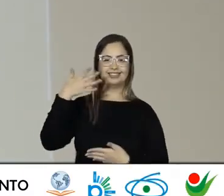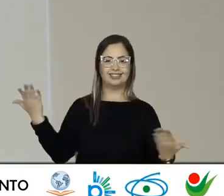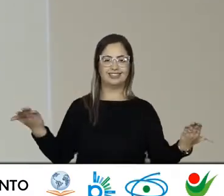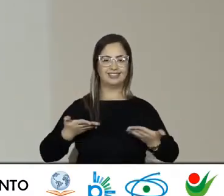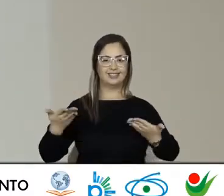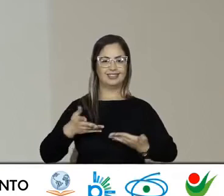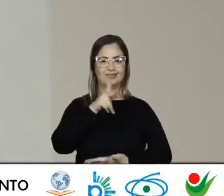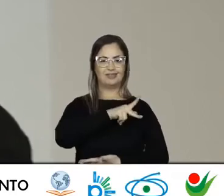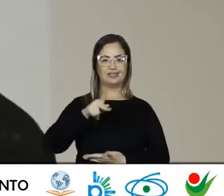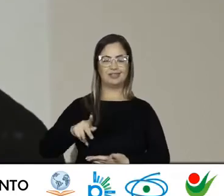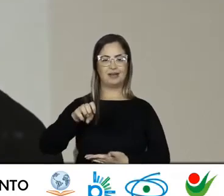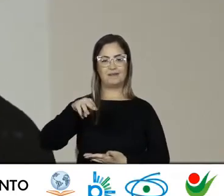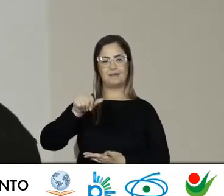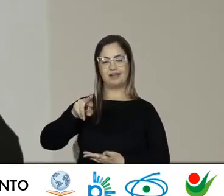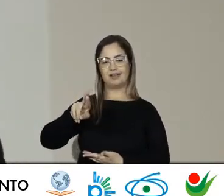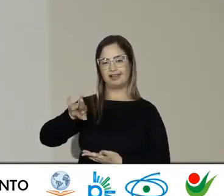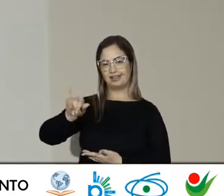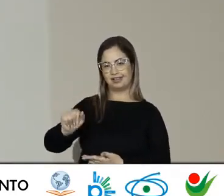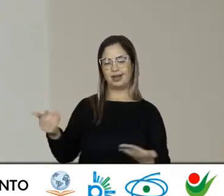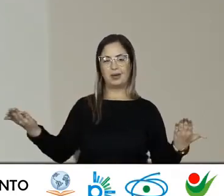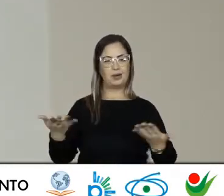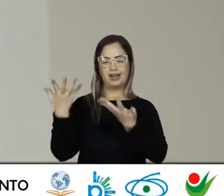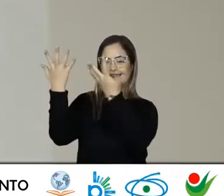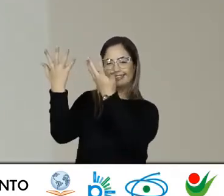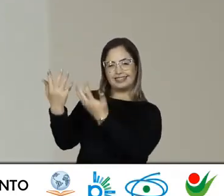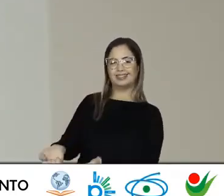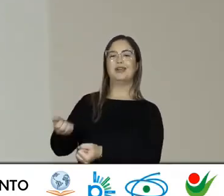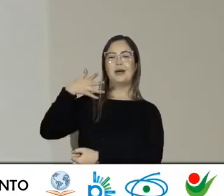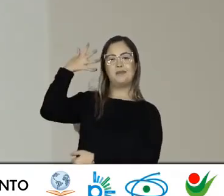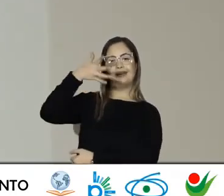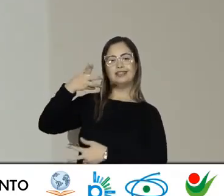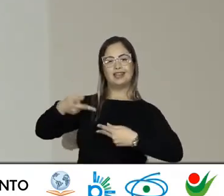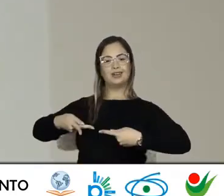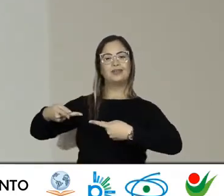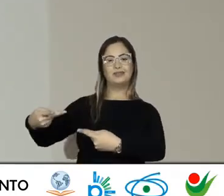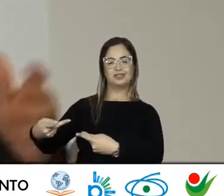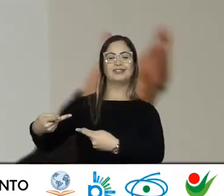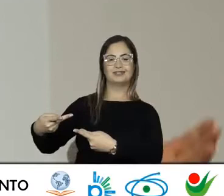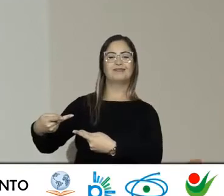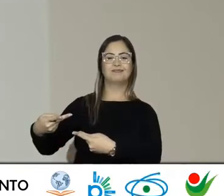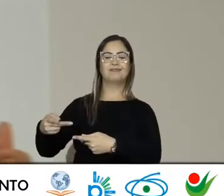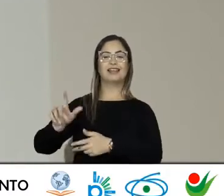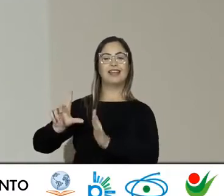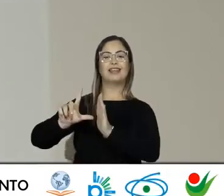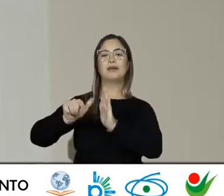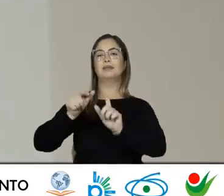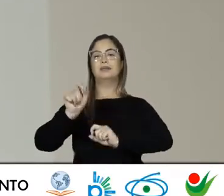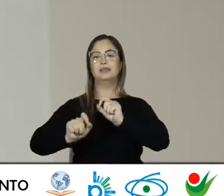A professora Maria Catarina Que prontamente Atendeu O nosso convite E depois E será